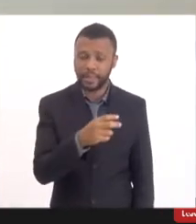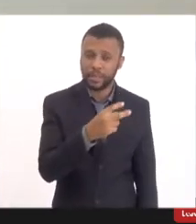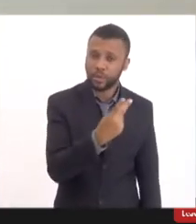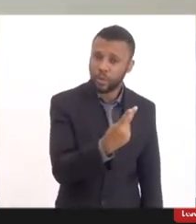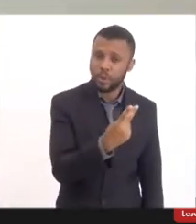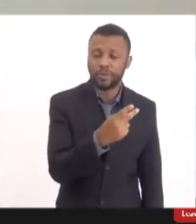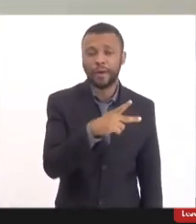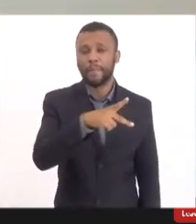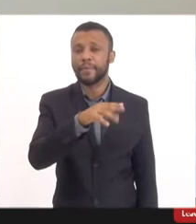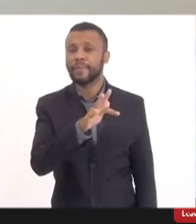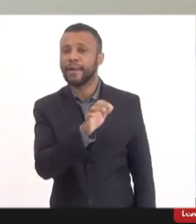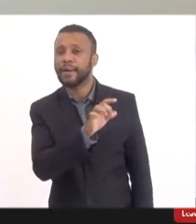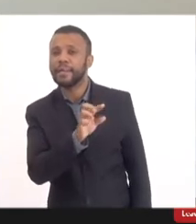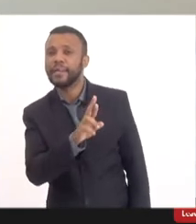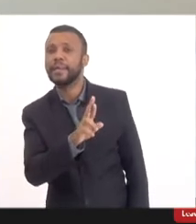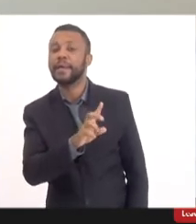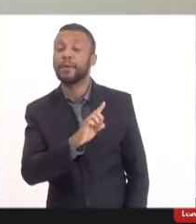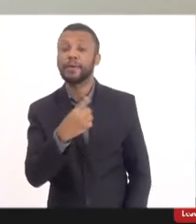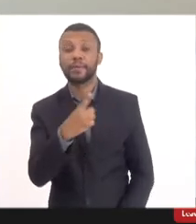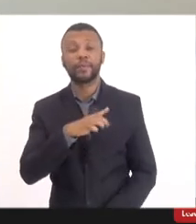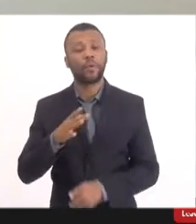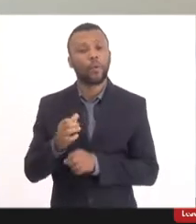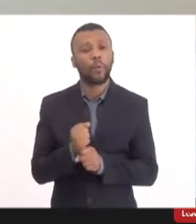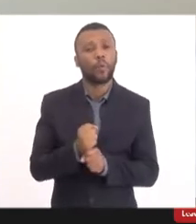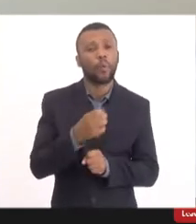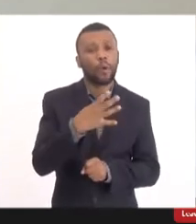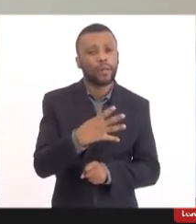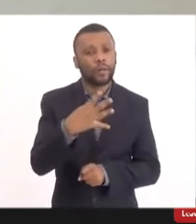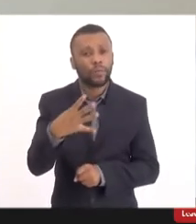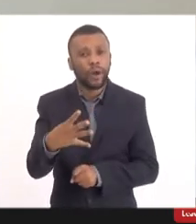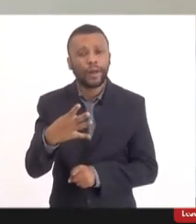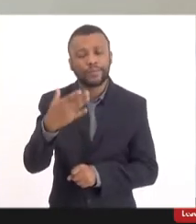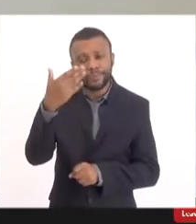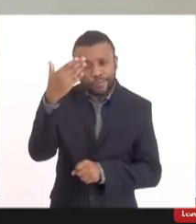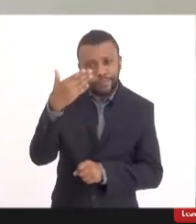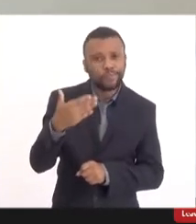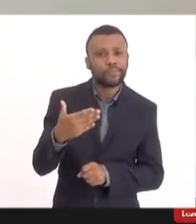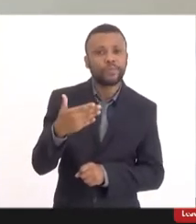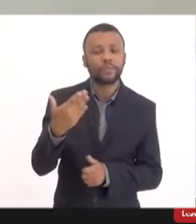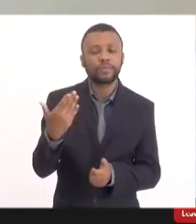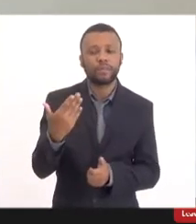cerca de 44 notificações relacionadas a eventos leves,